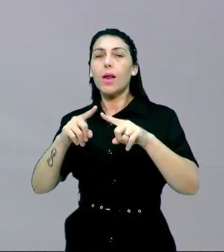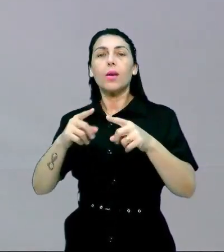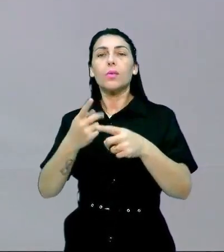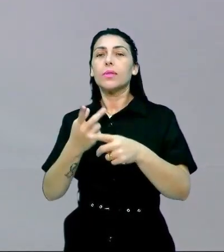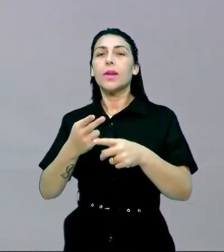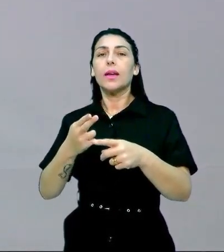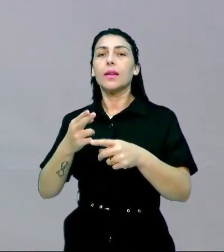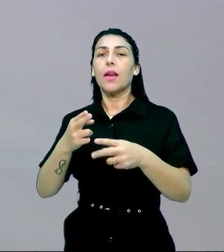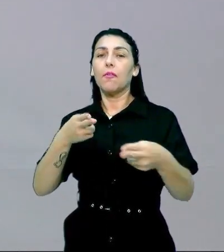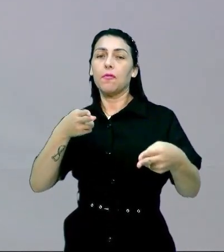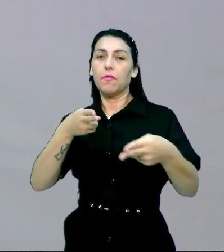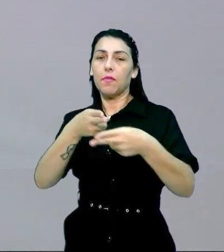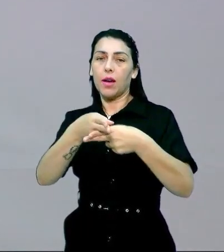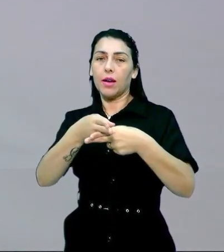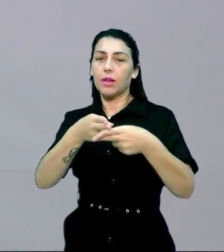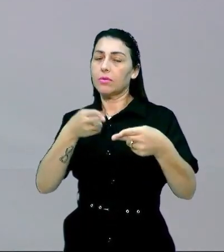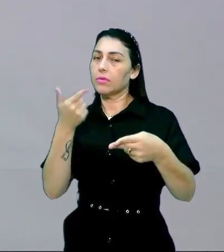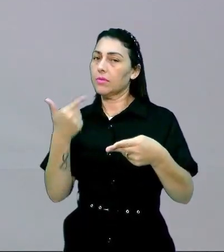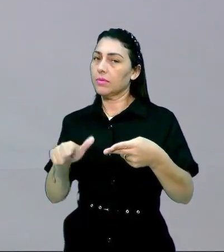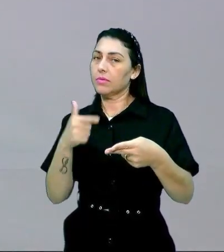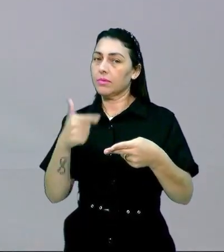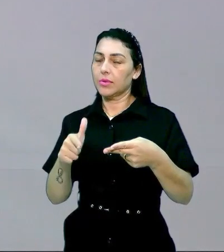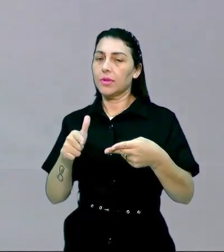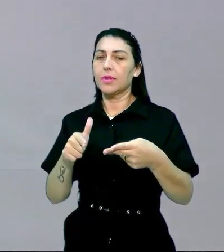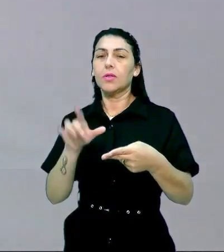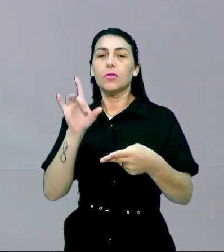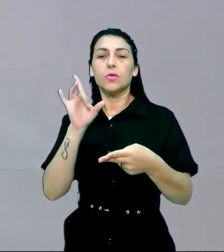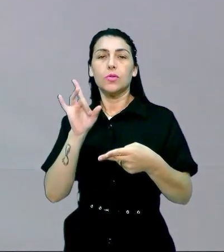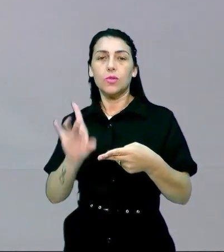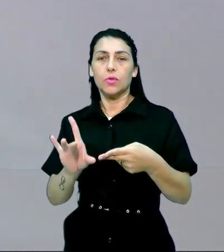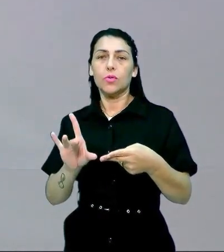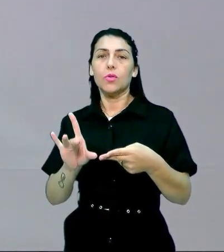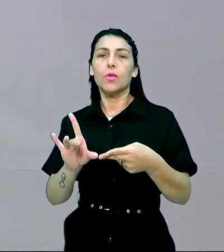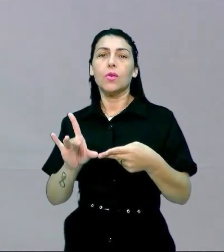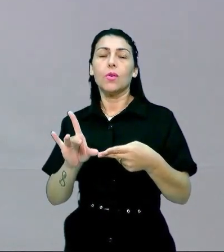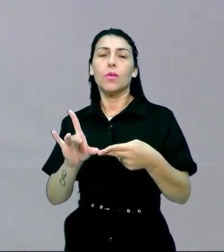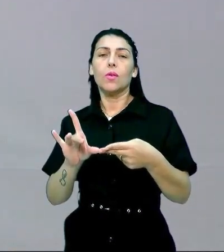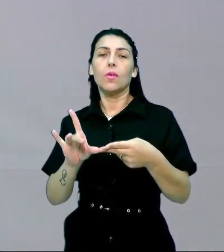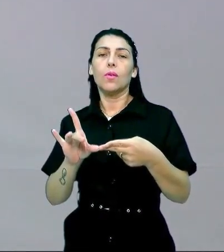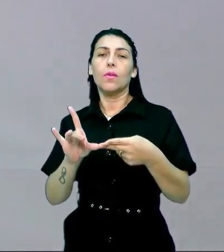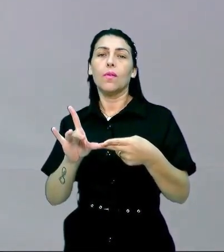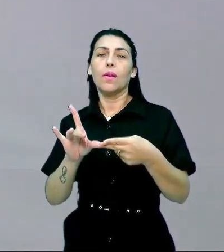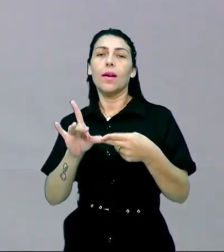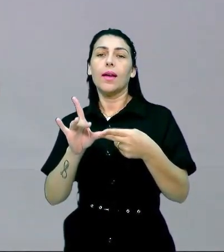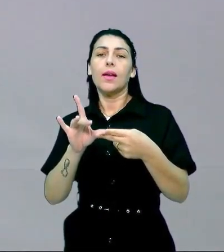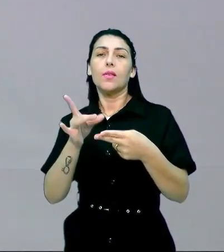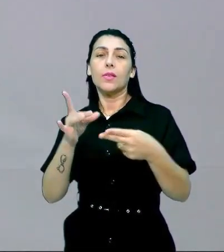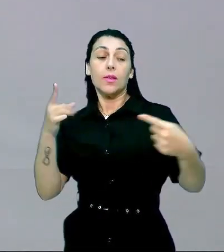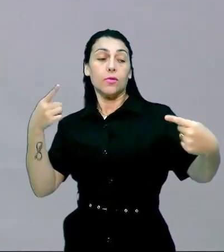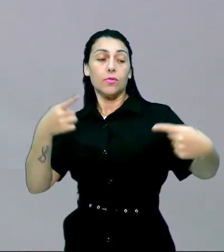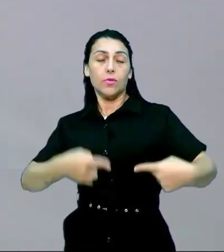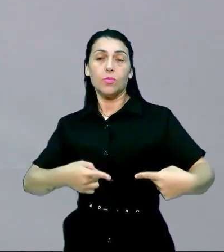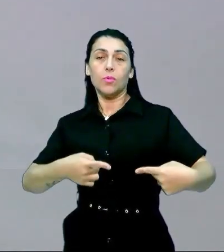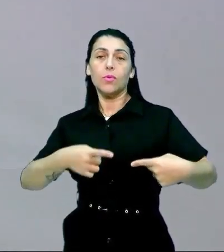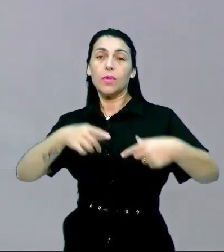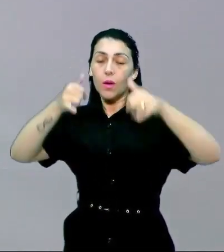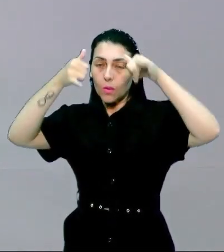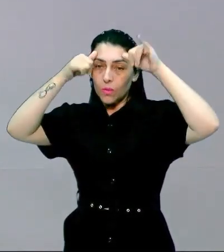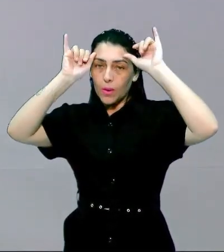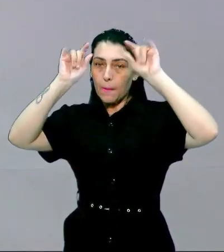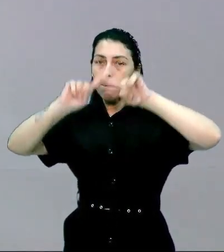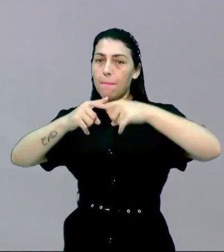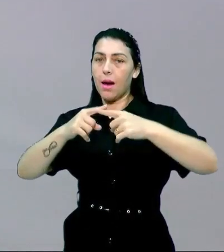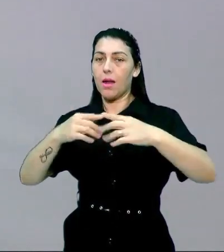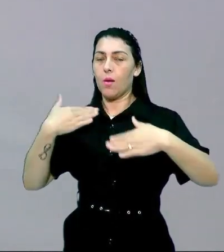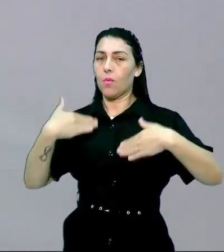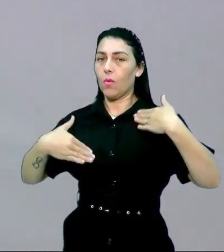né não tem a prática de matar tá tem somente ali a essência que é você disputar com o touro mas não é disputa